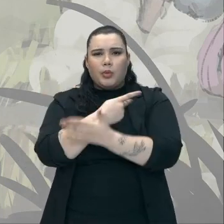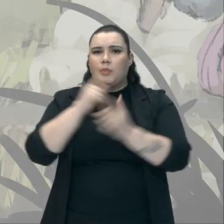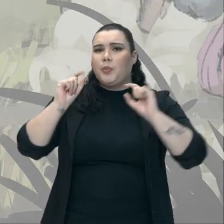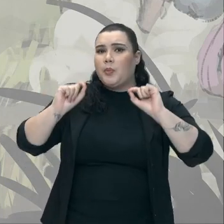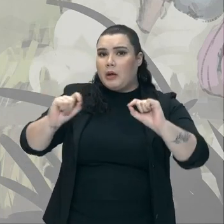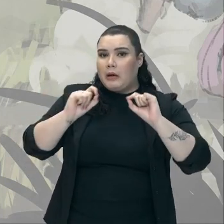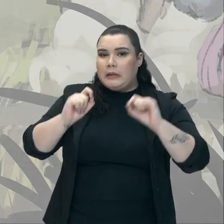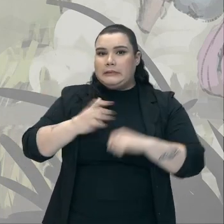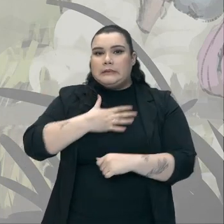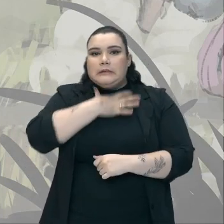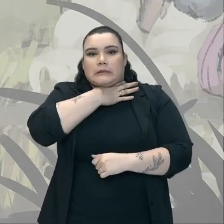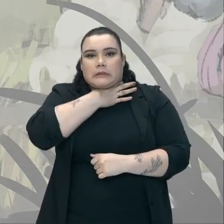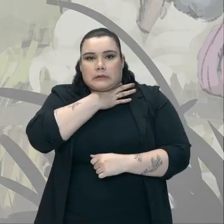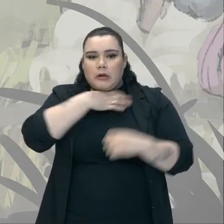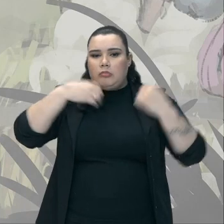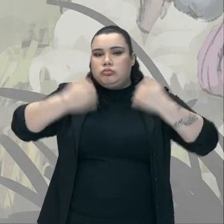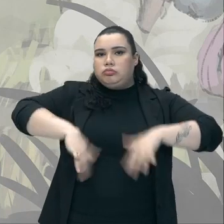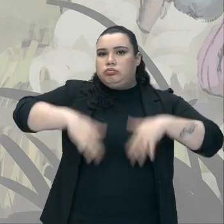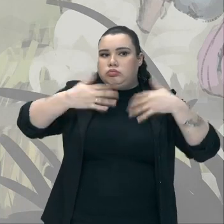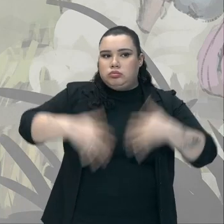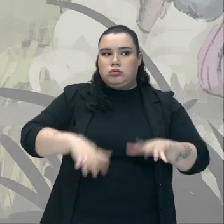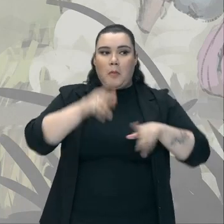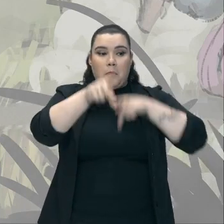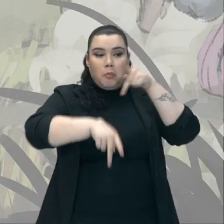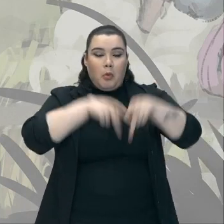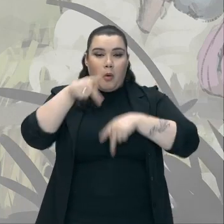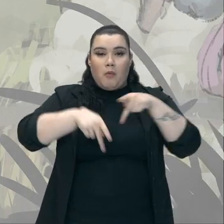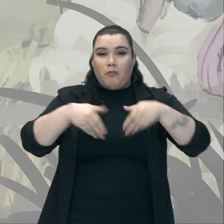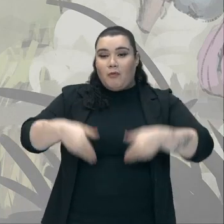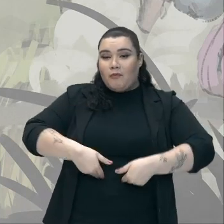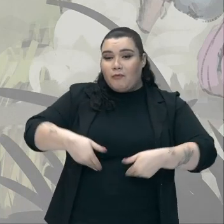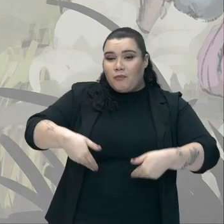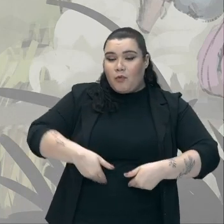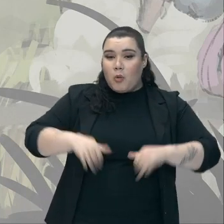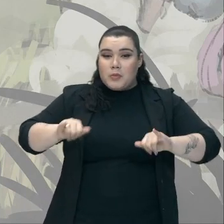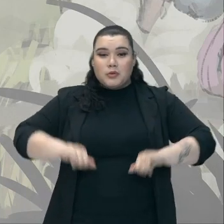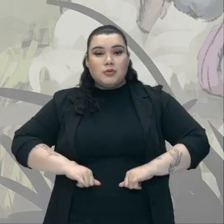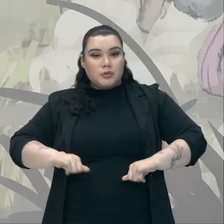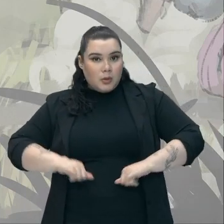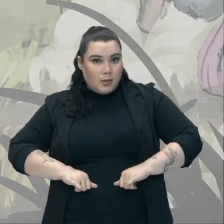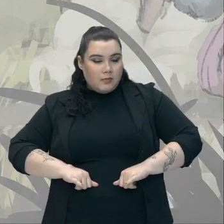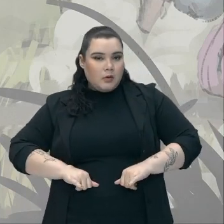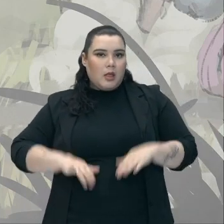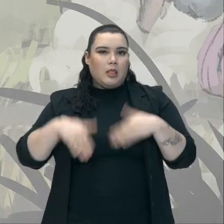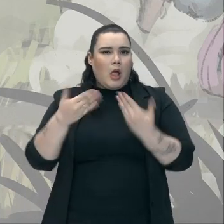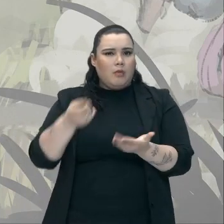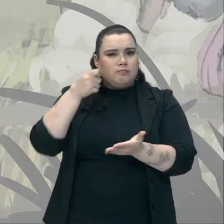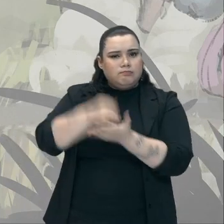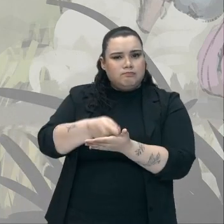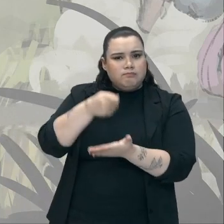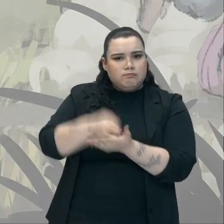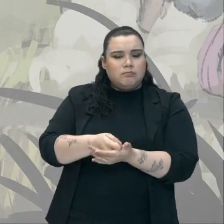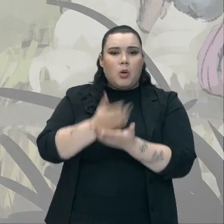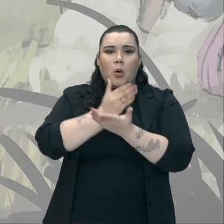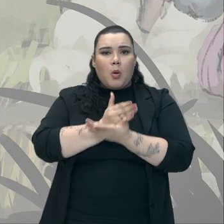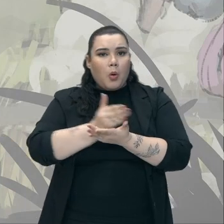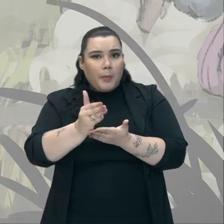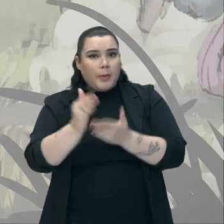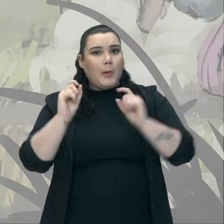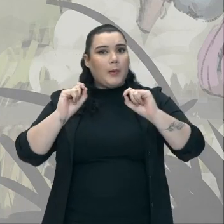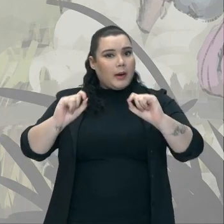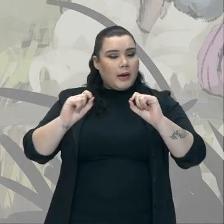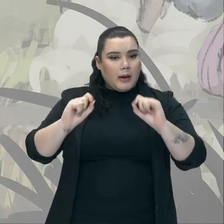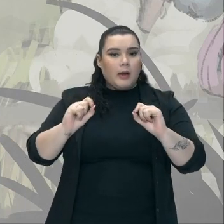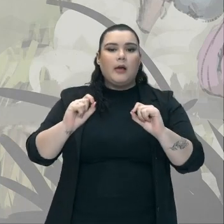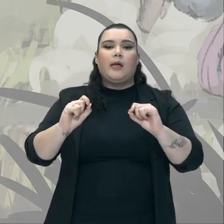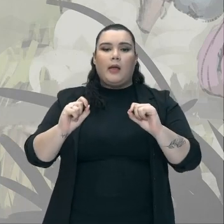A partir do momento Que eles começaram A estabilizar Eles começaram Então a cobrar Uma iniciativa Do poder central Na